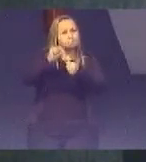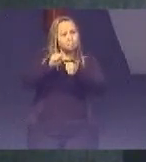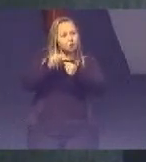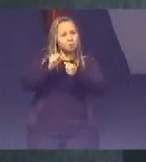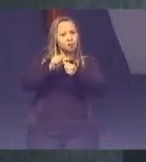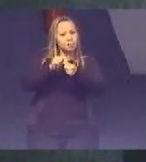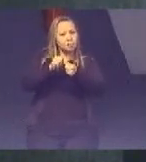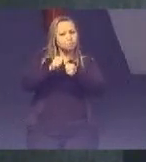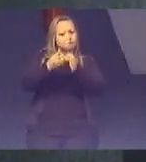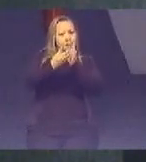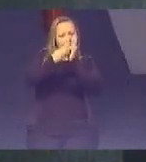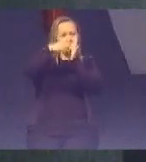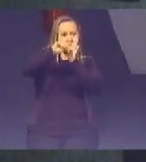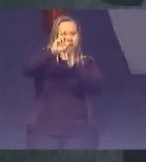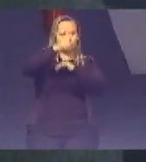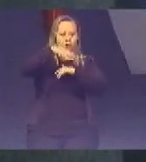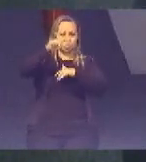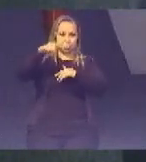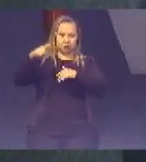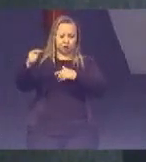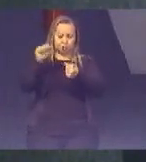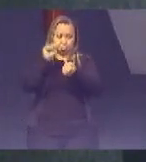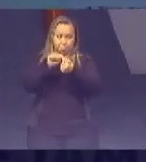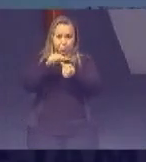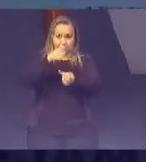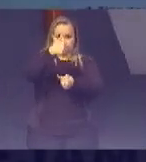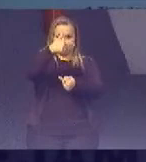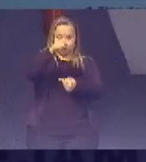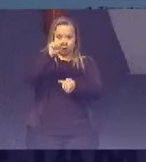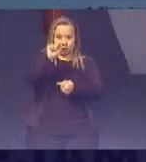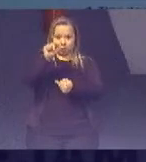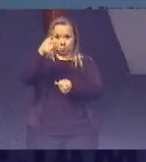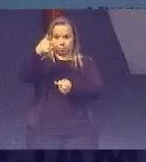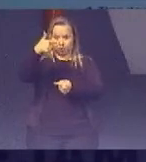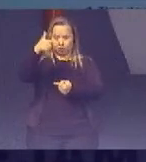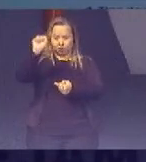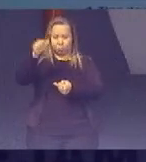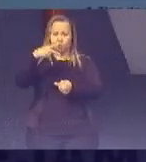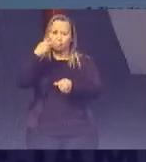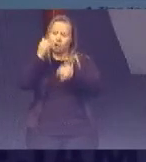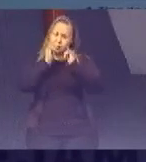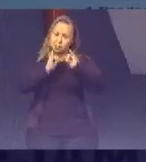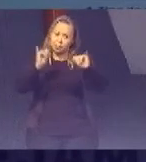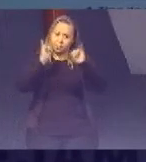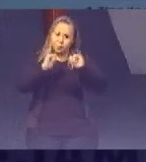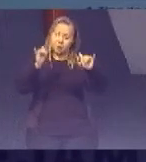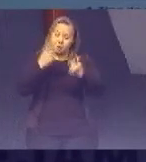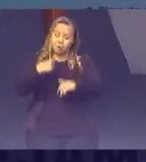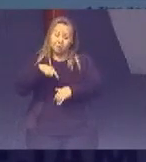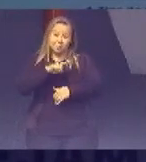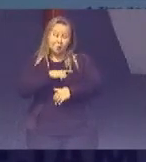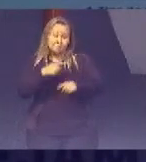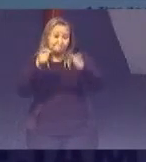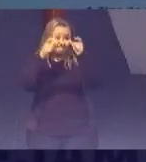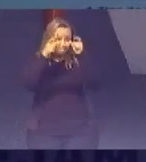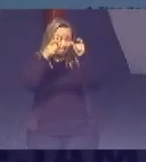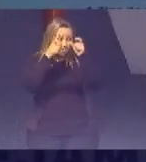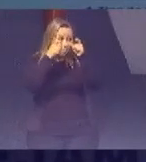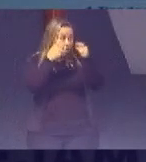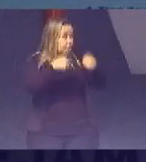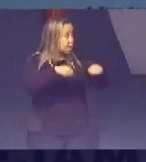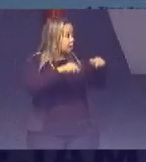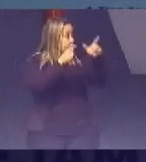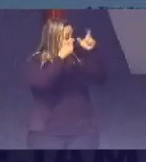Então aqui Nessa meta 17.18 Que fala Que questão De informação A gente chama Atenção Para isso